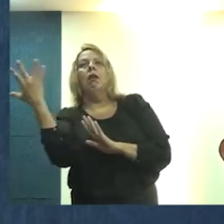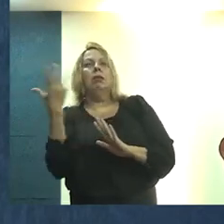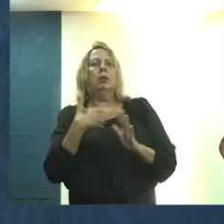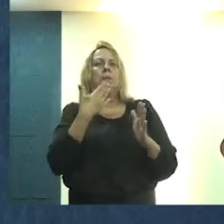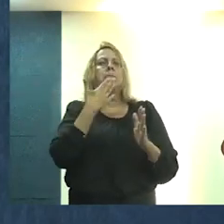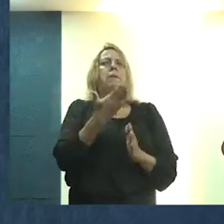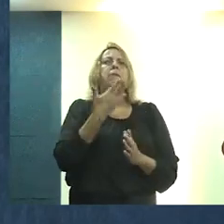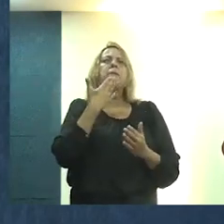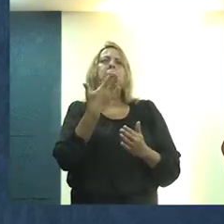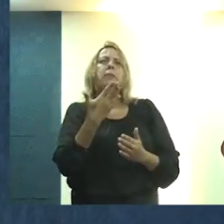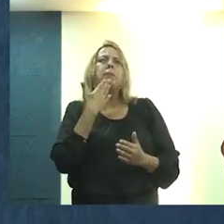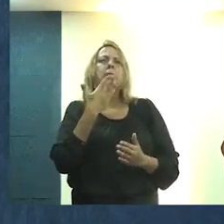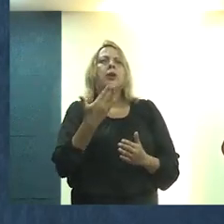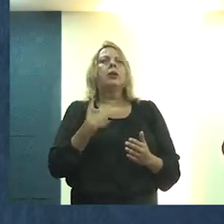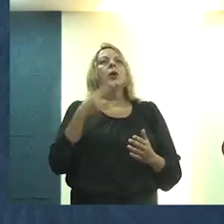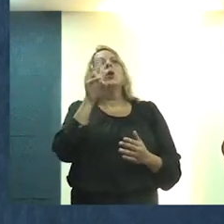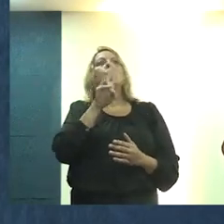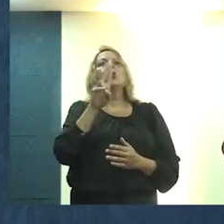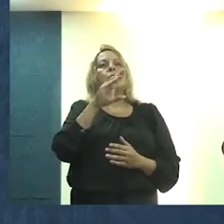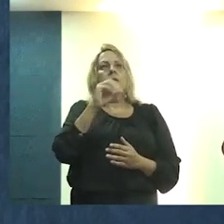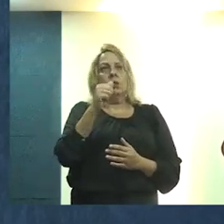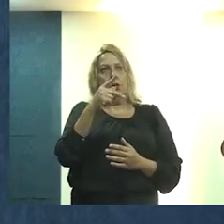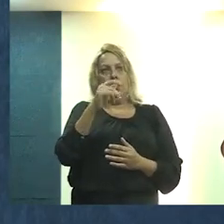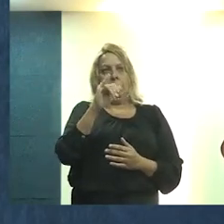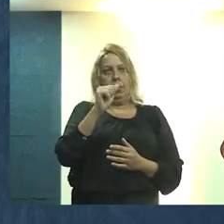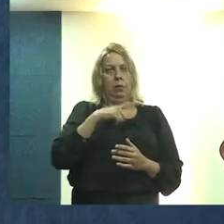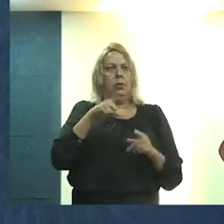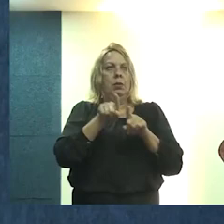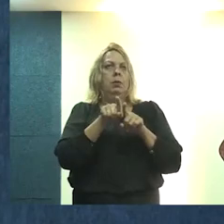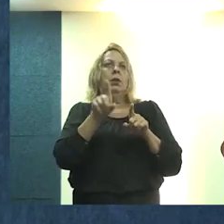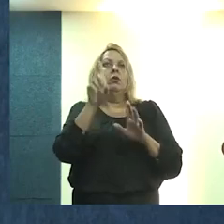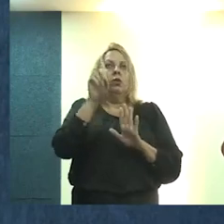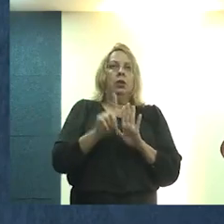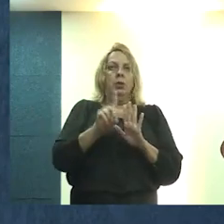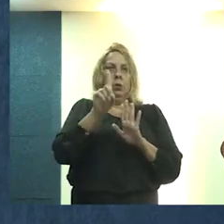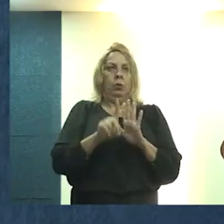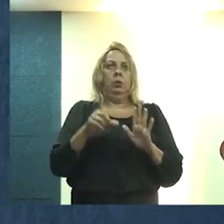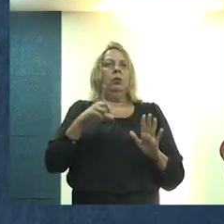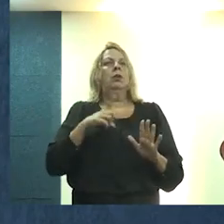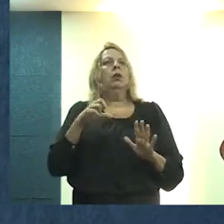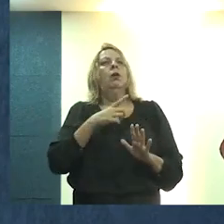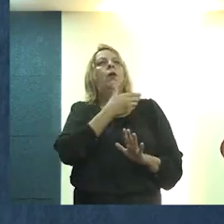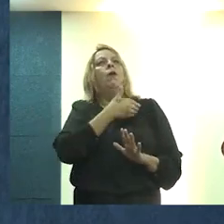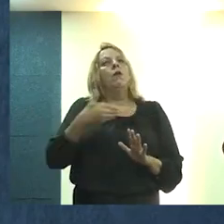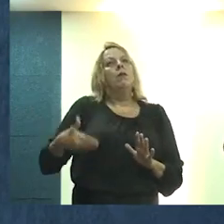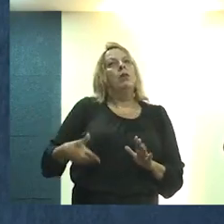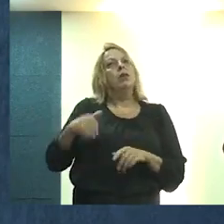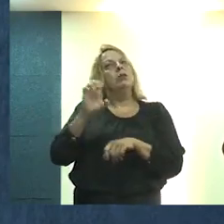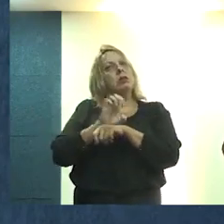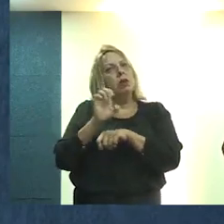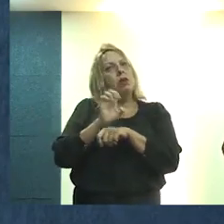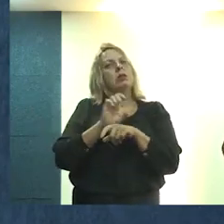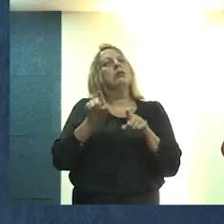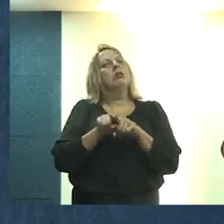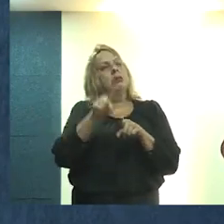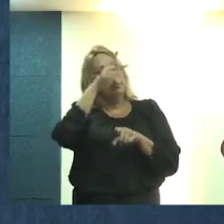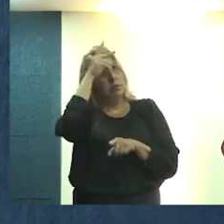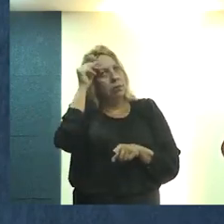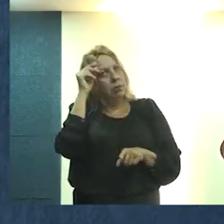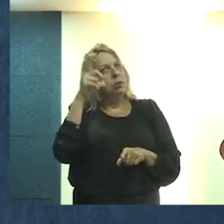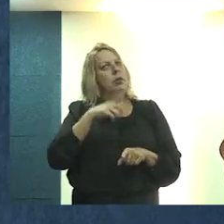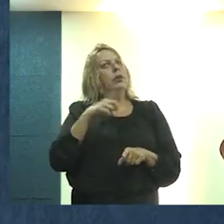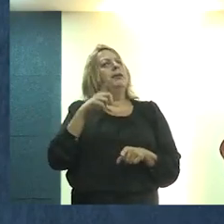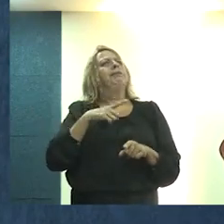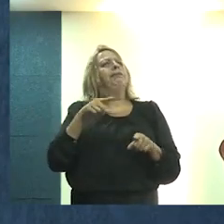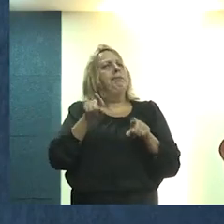chega lá do estado por uso capião e na garantia dos direitos. O governo do estado e as prefeituras têm conhecimento dos